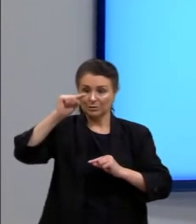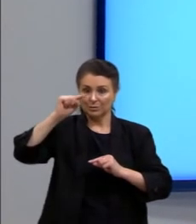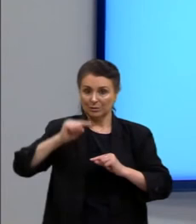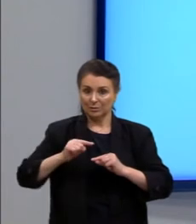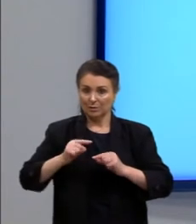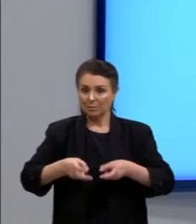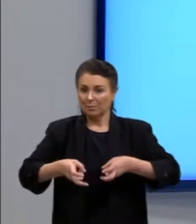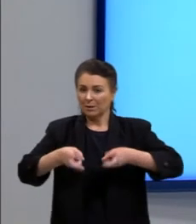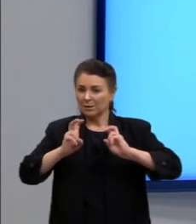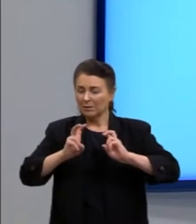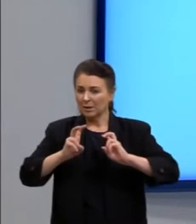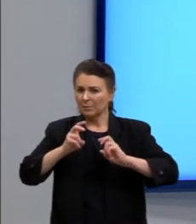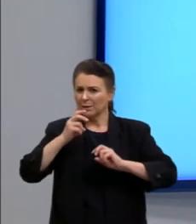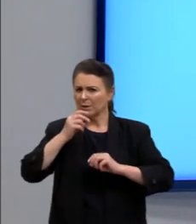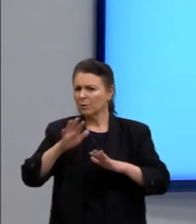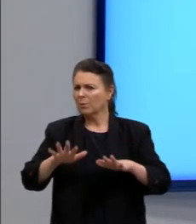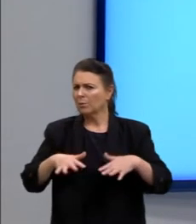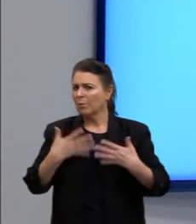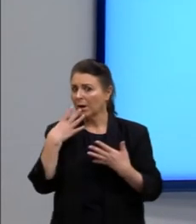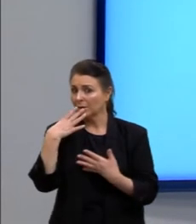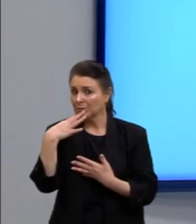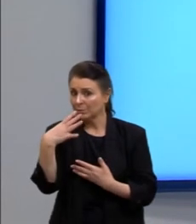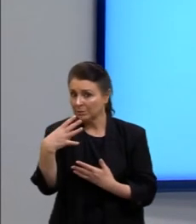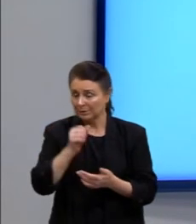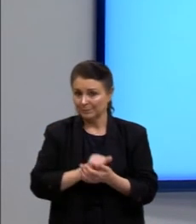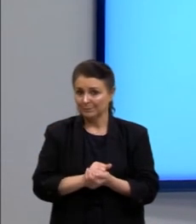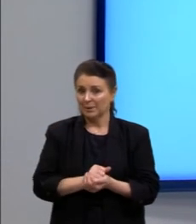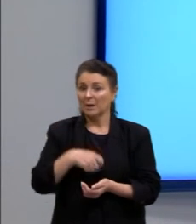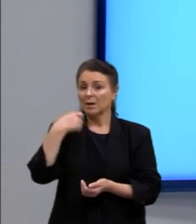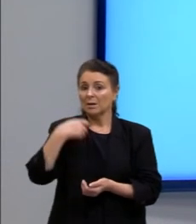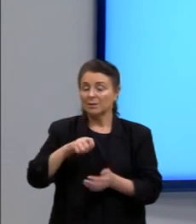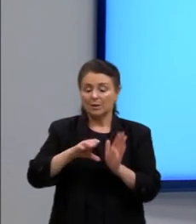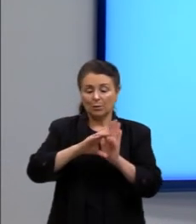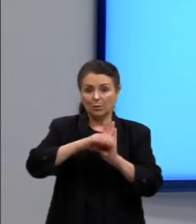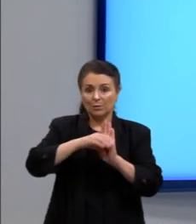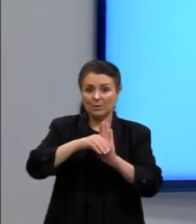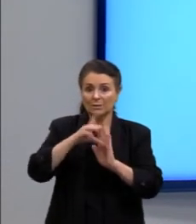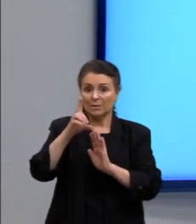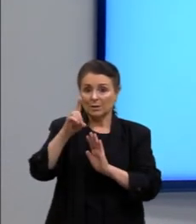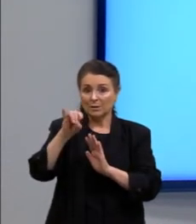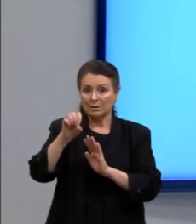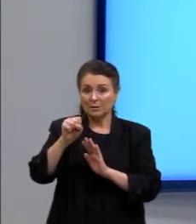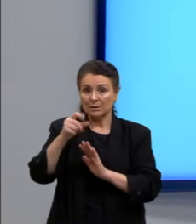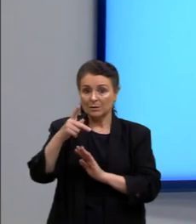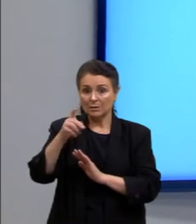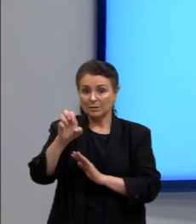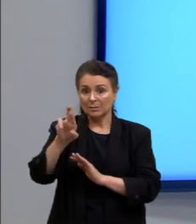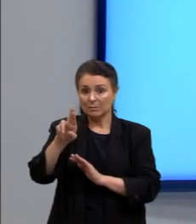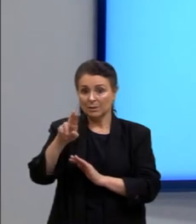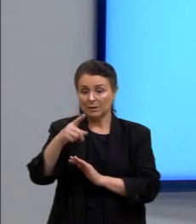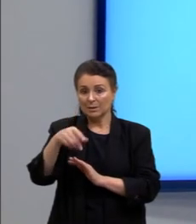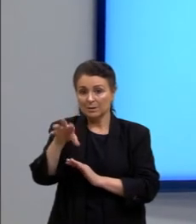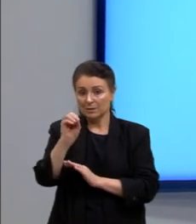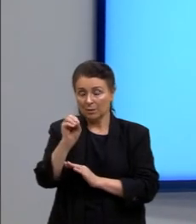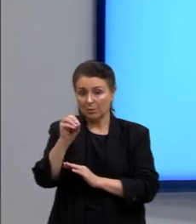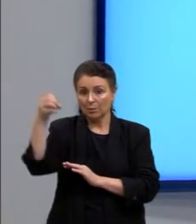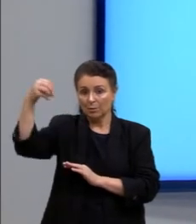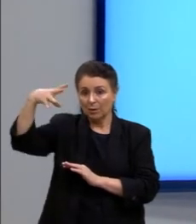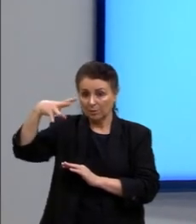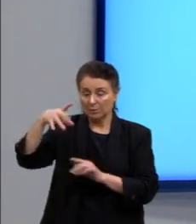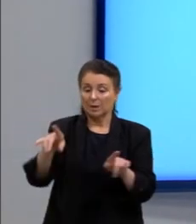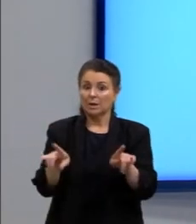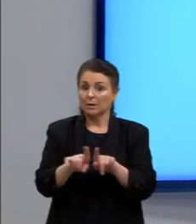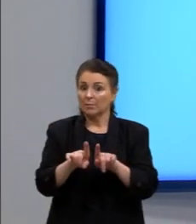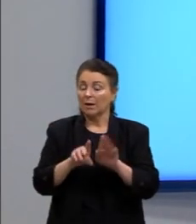seguintes cores. Bom, então aqui a gente precisa rever o conceito de dispersão da luz, certo? E também chama a atenção